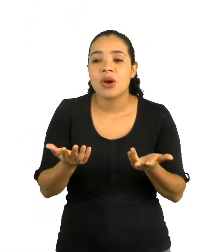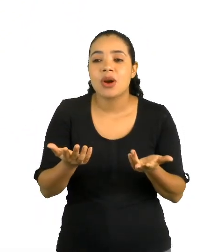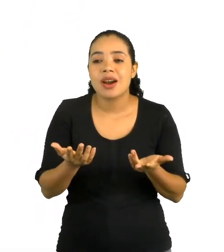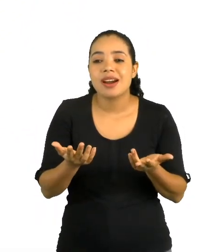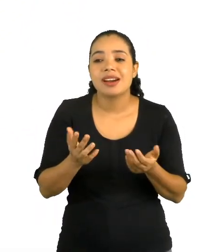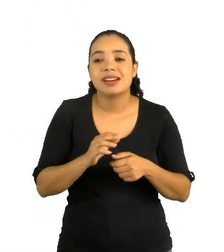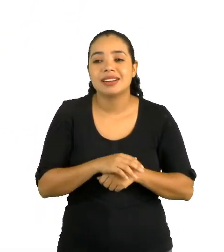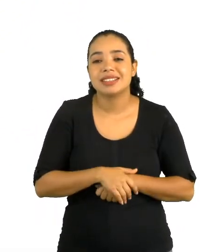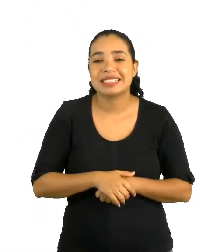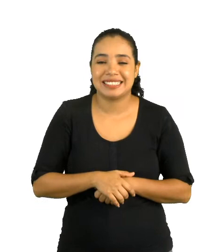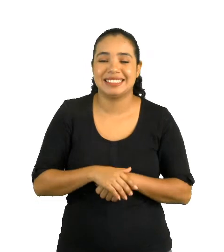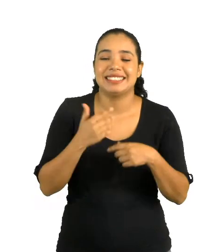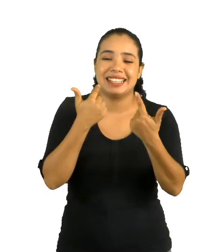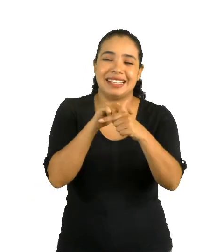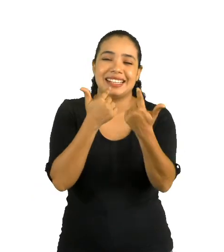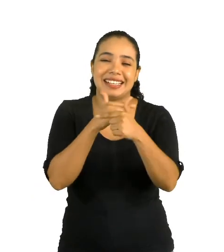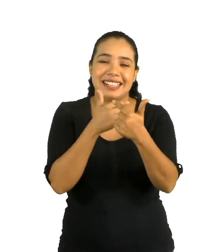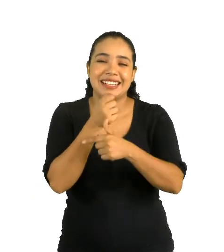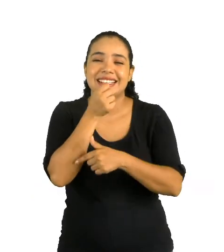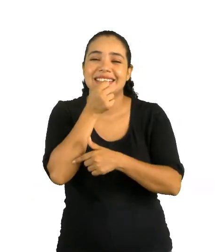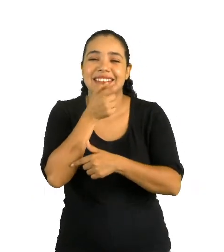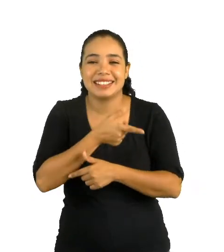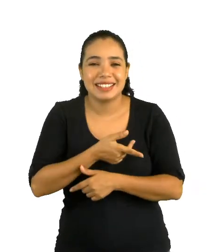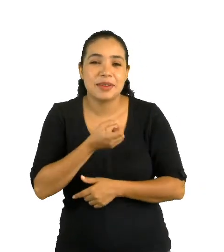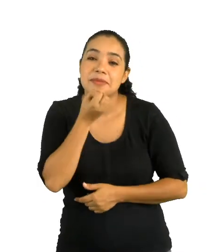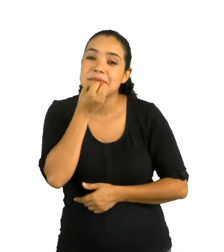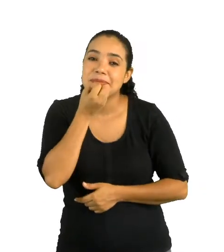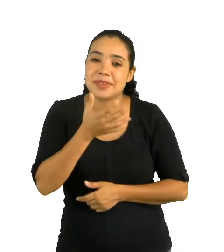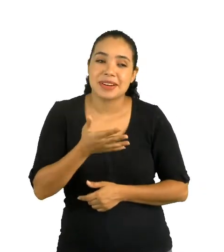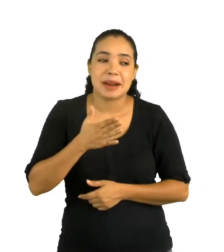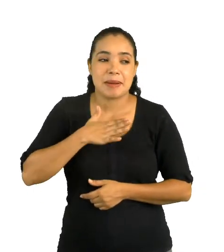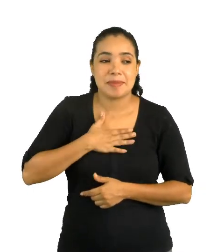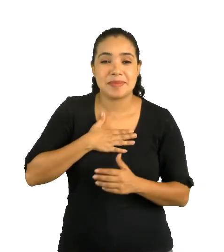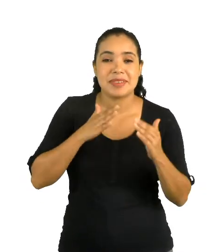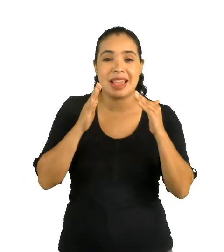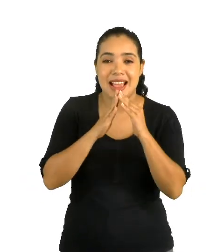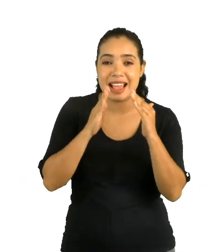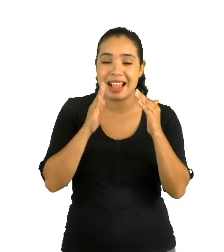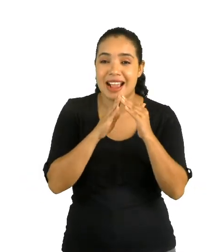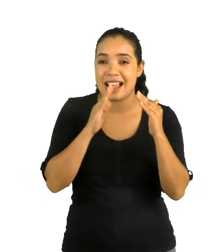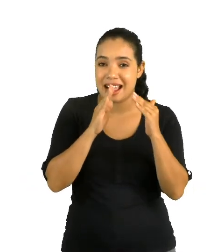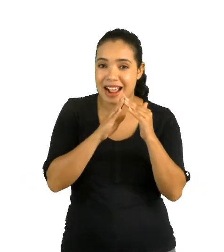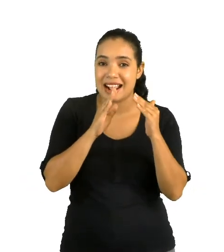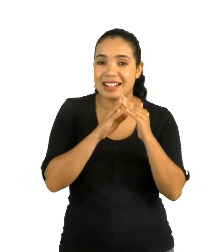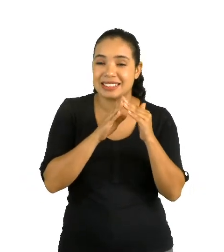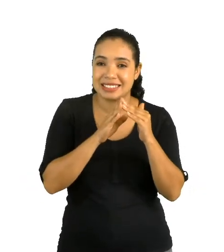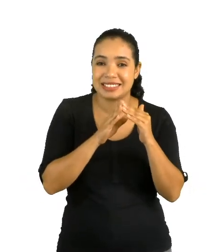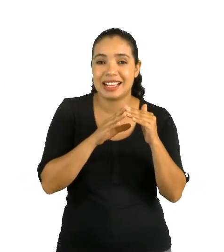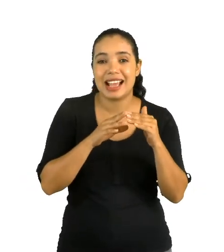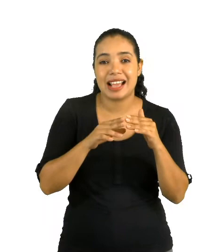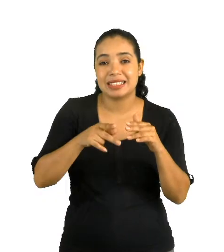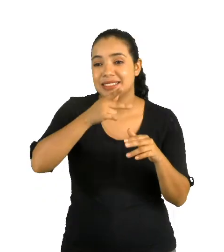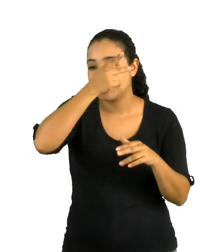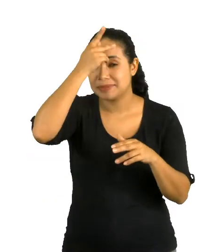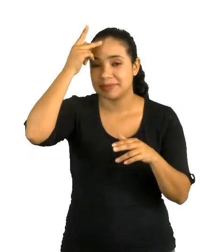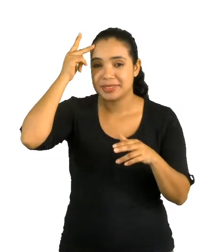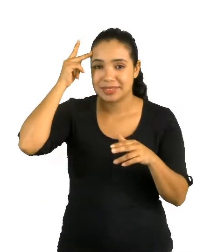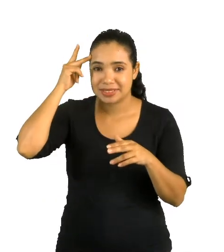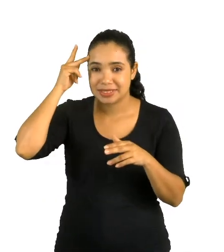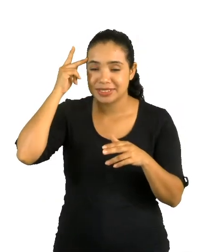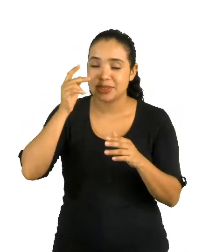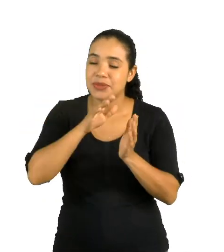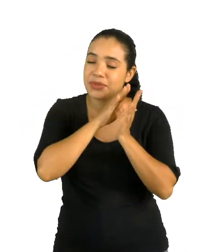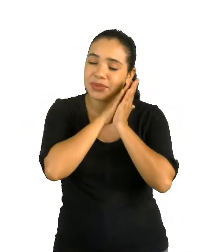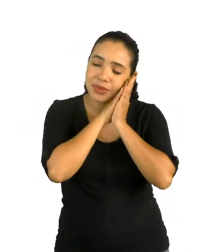Eita, professora, essa foi boa. Lá em casa, só meu avô que ronca. E como as pessoas só roncam dormindo,